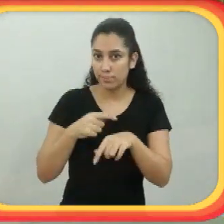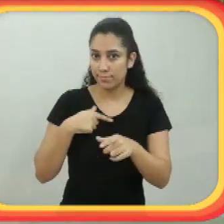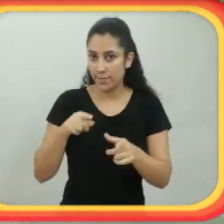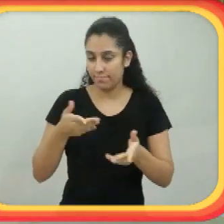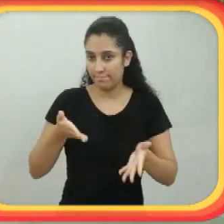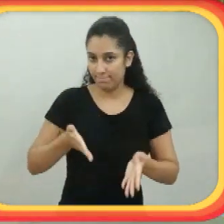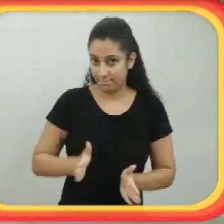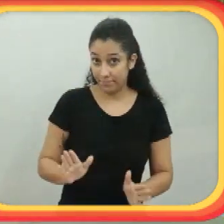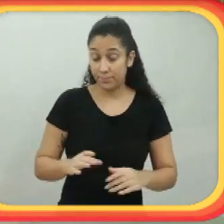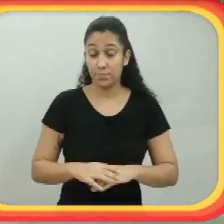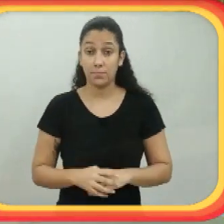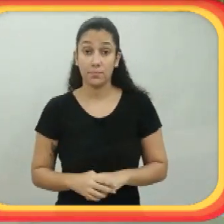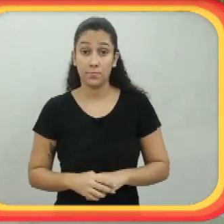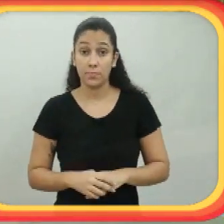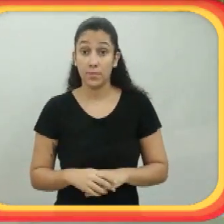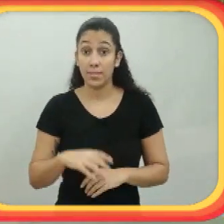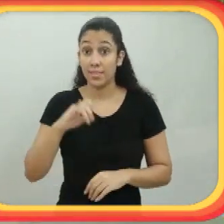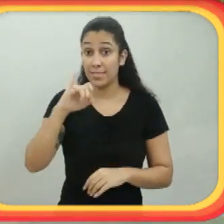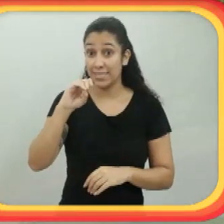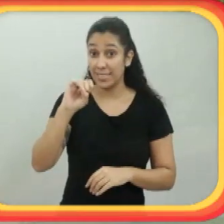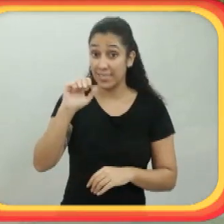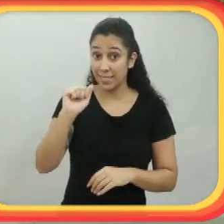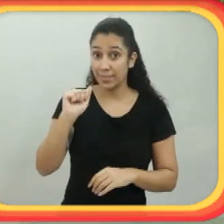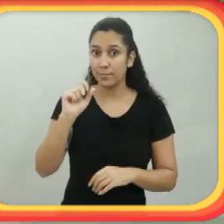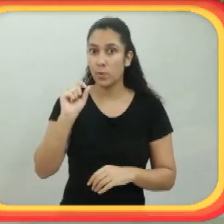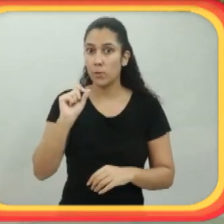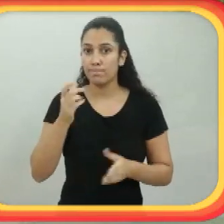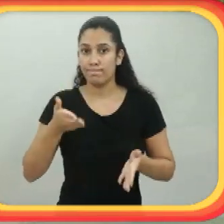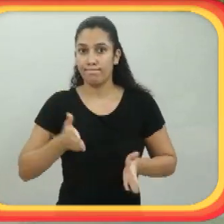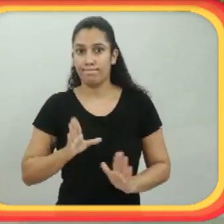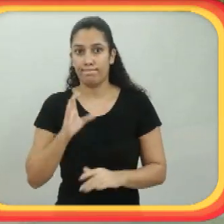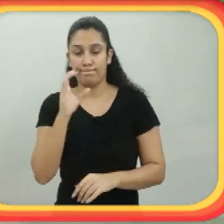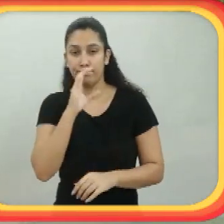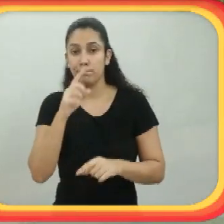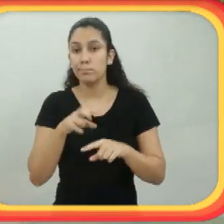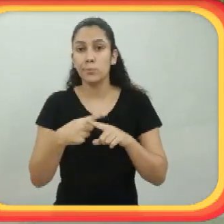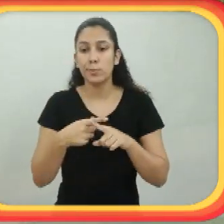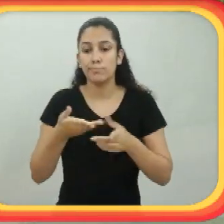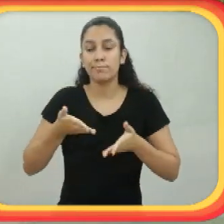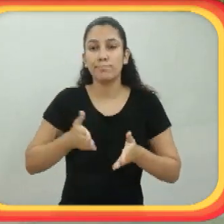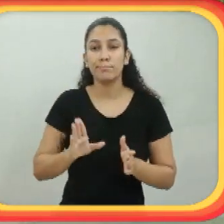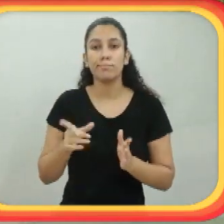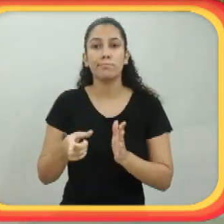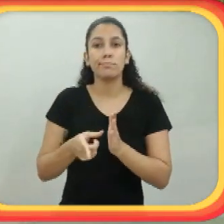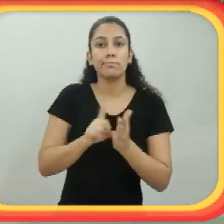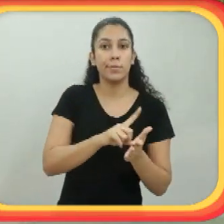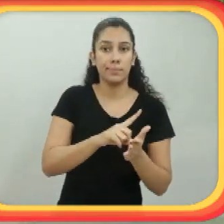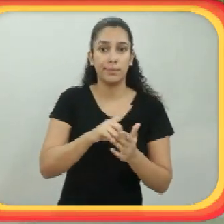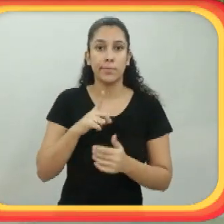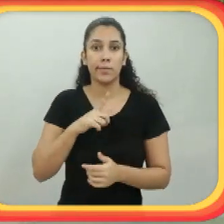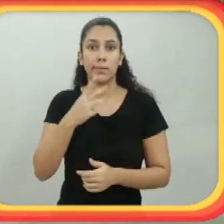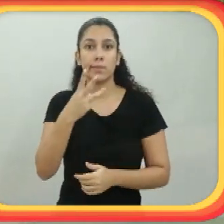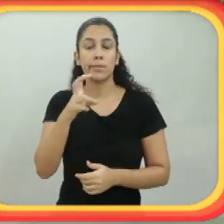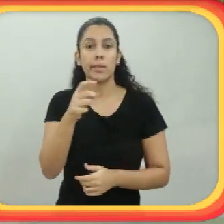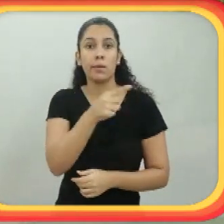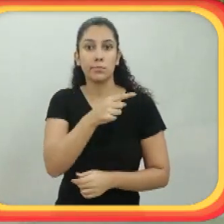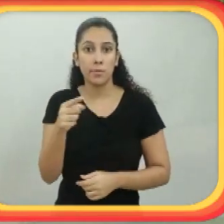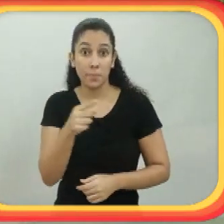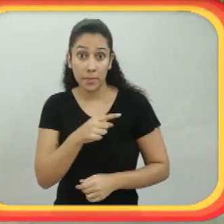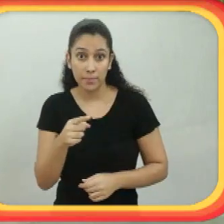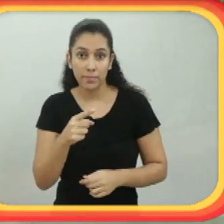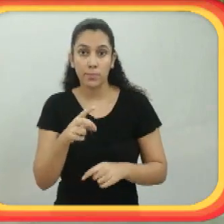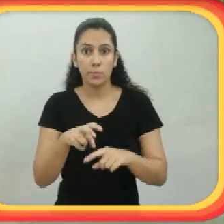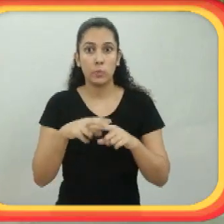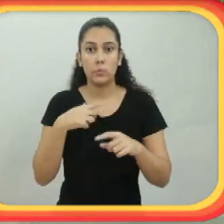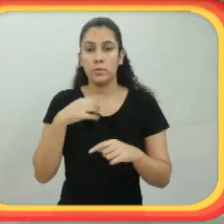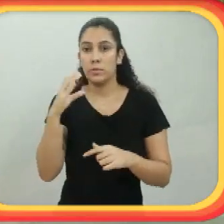quadros por conta da tetraplegia. Foi muito tranquilo. O susto foi só no momento do nascimento,